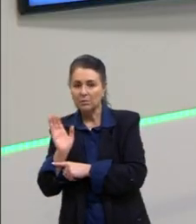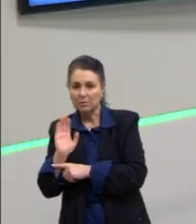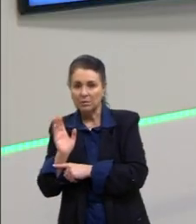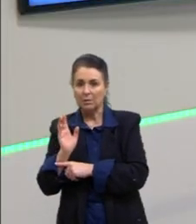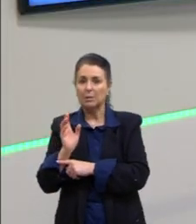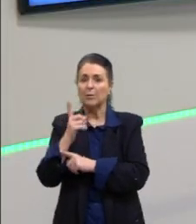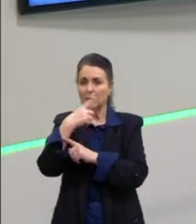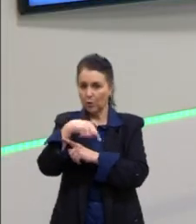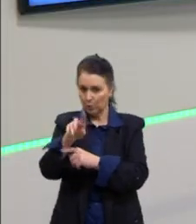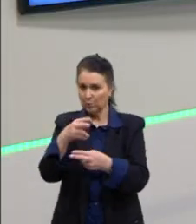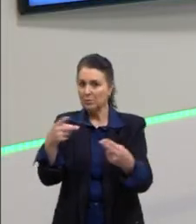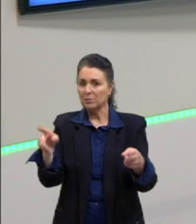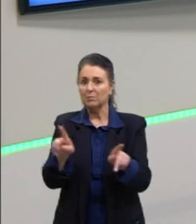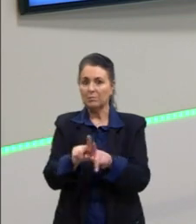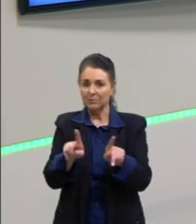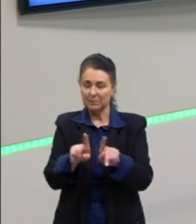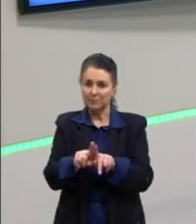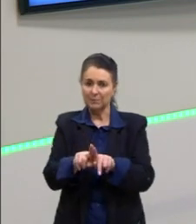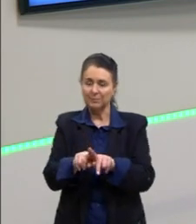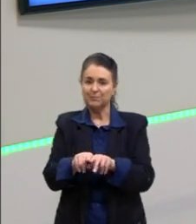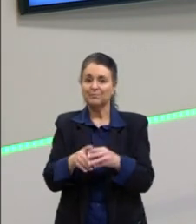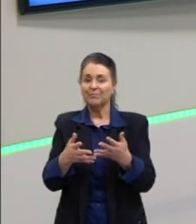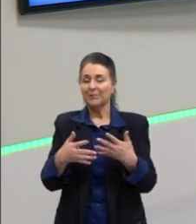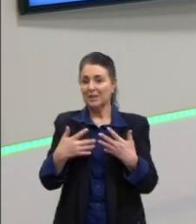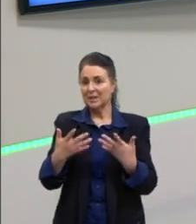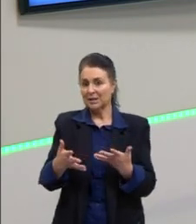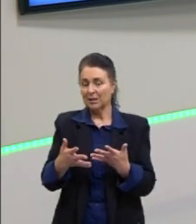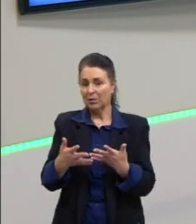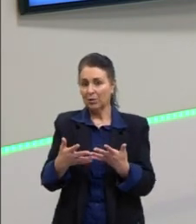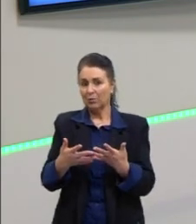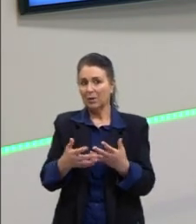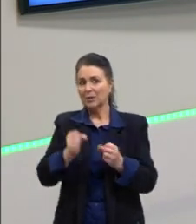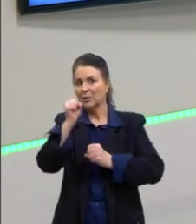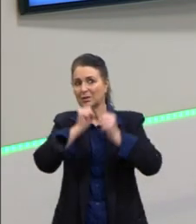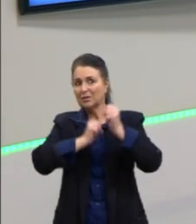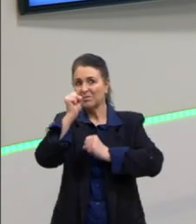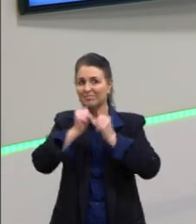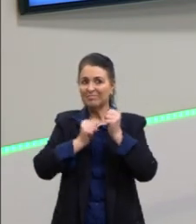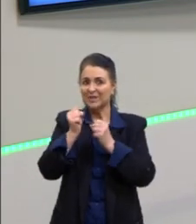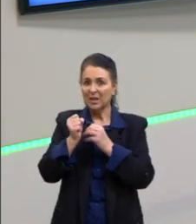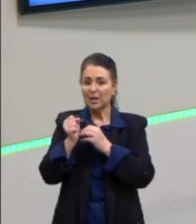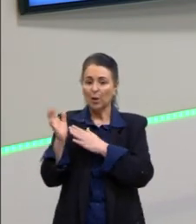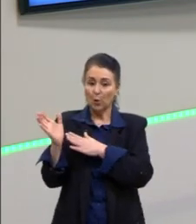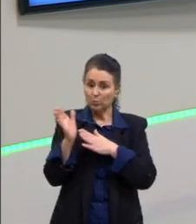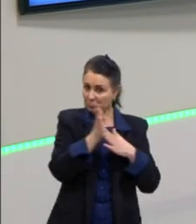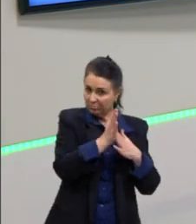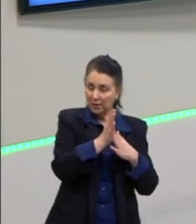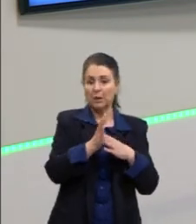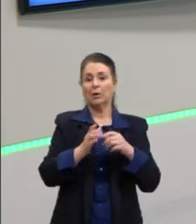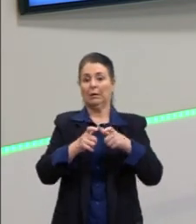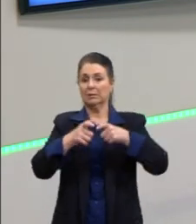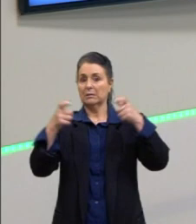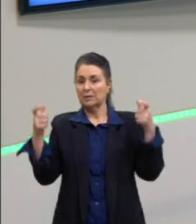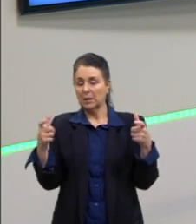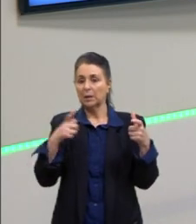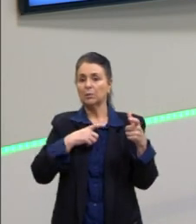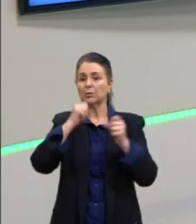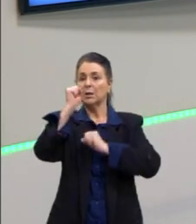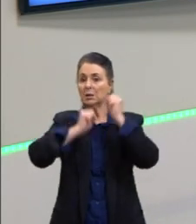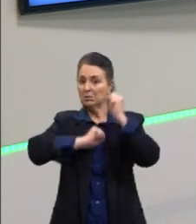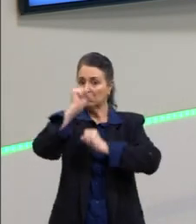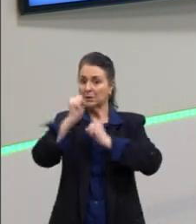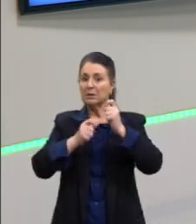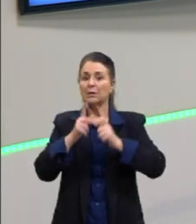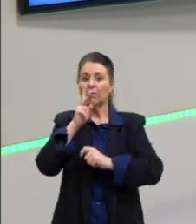outras coisas, tá? Eles deixaram um pouquinho essa questão industrial, Porque eles já conseguiram vencer. Nós temos empresas industriais muito